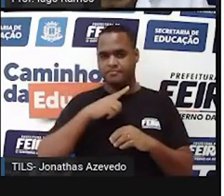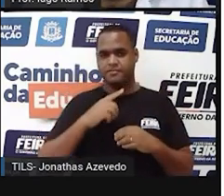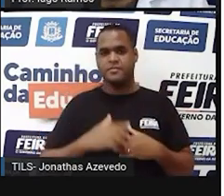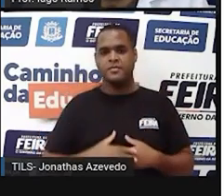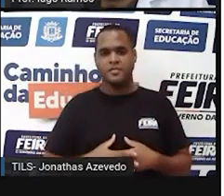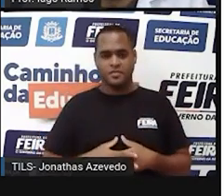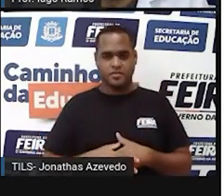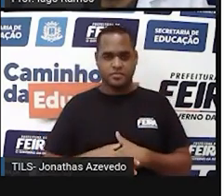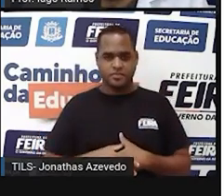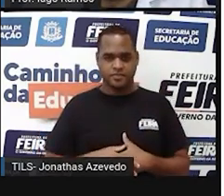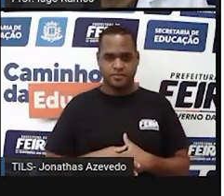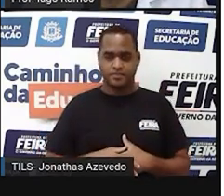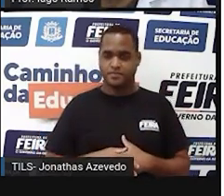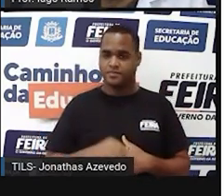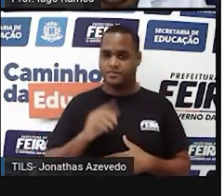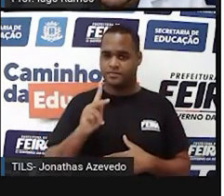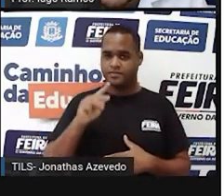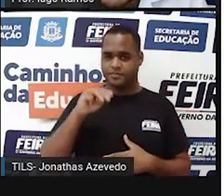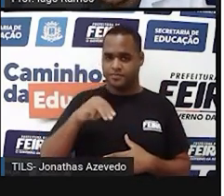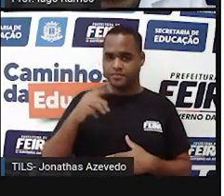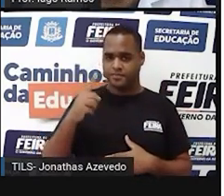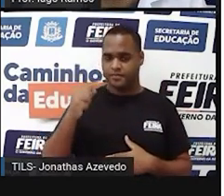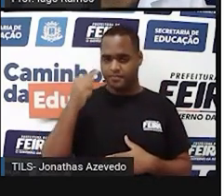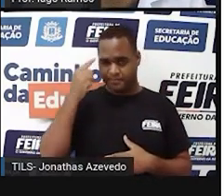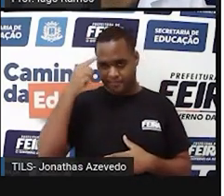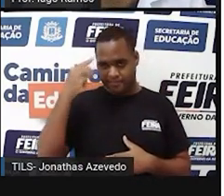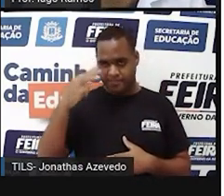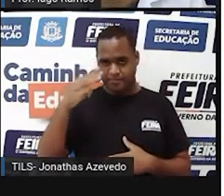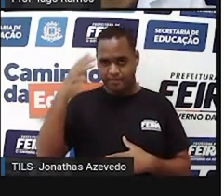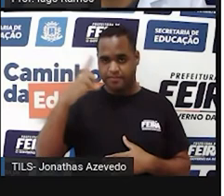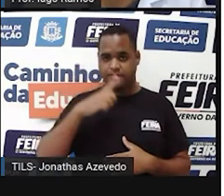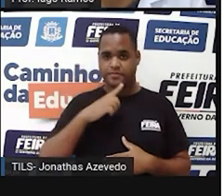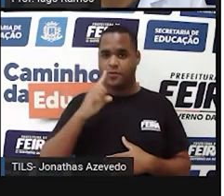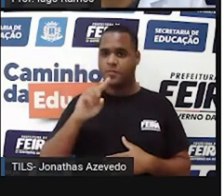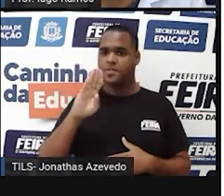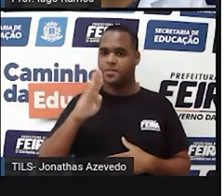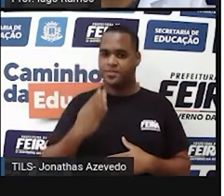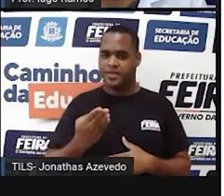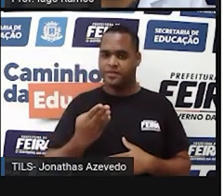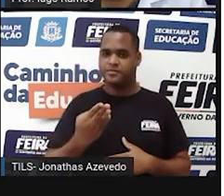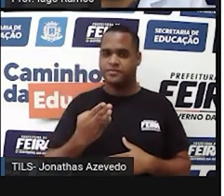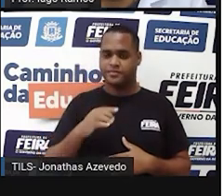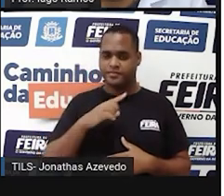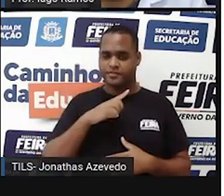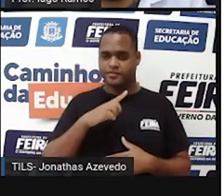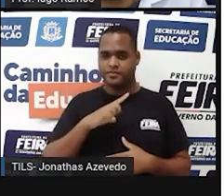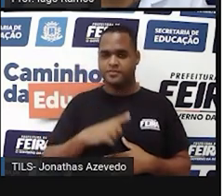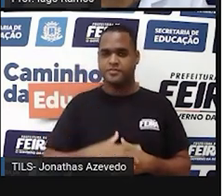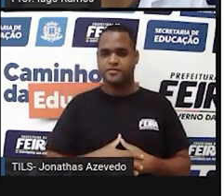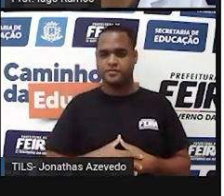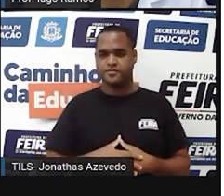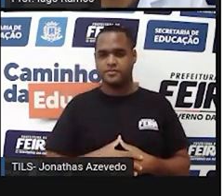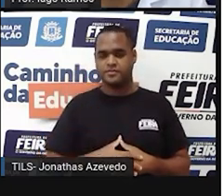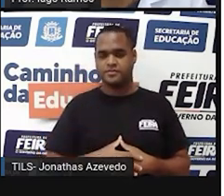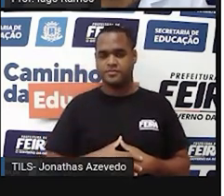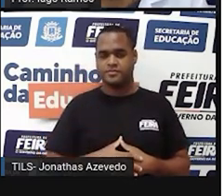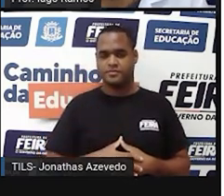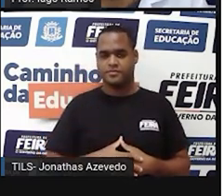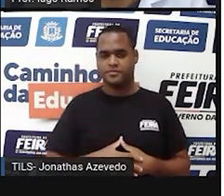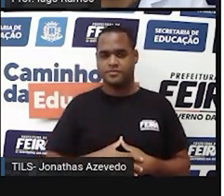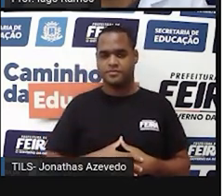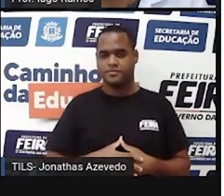Um quilômetro cúbico vale um bilhão de metros cúbicos. Um